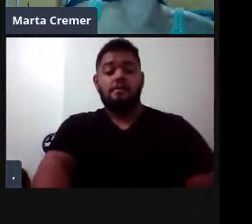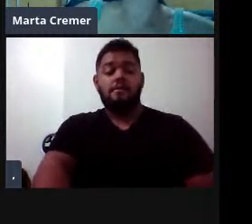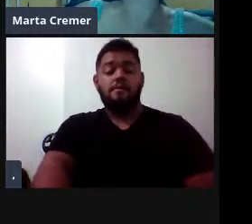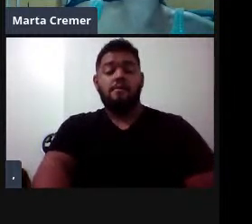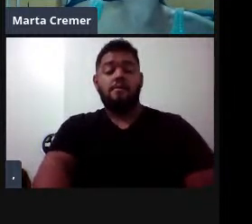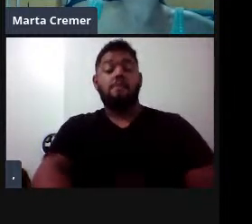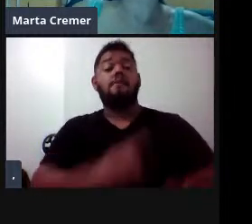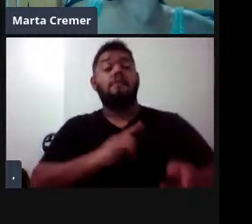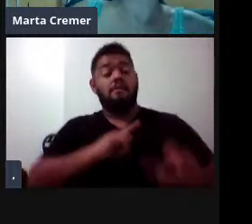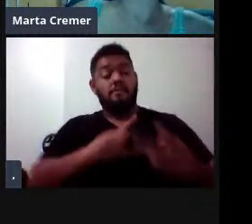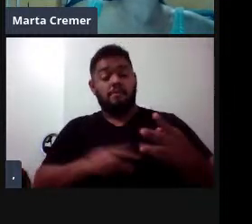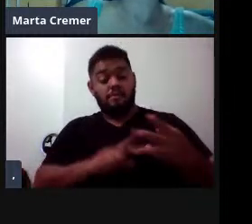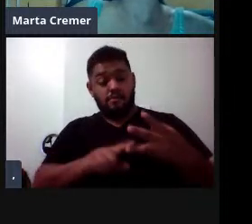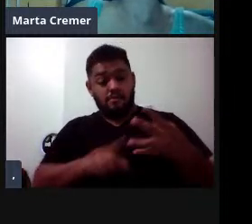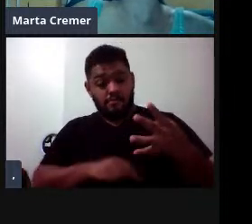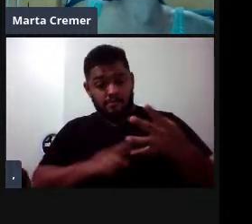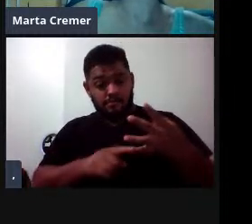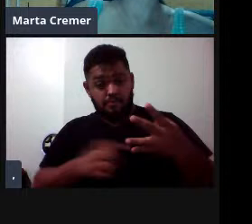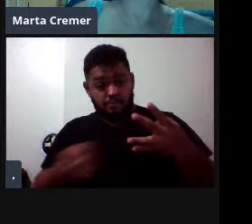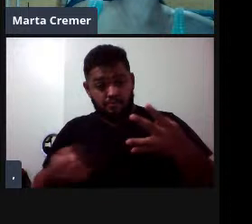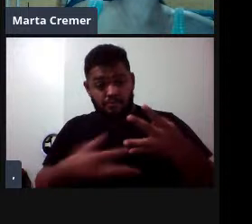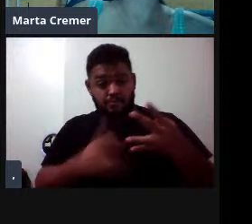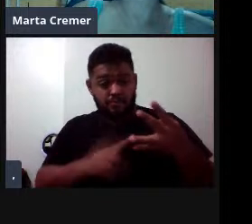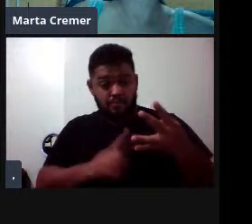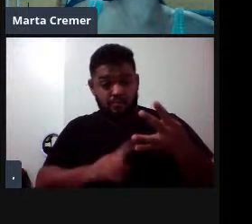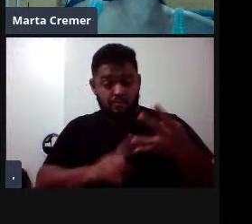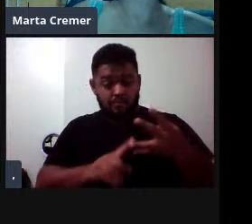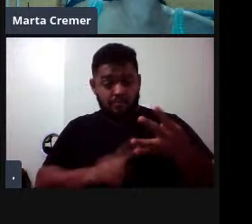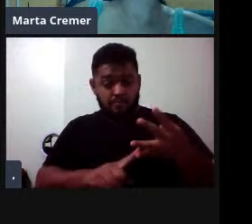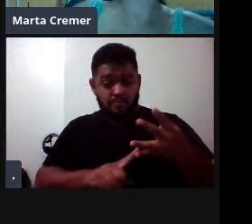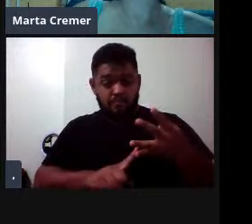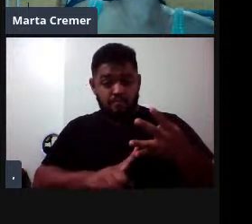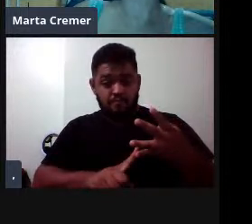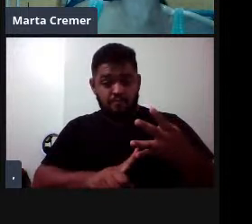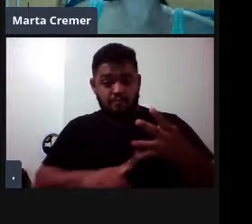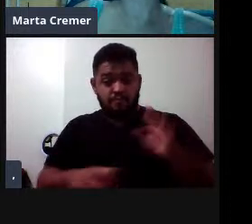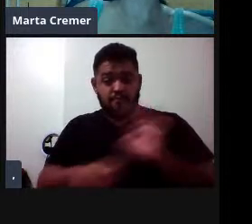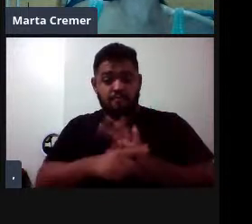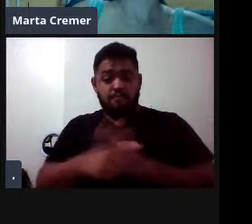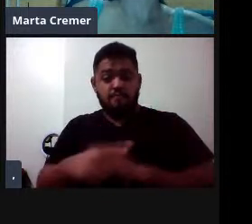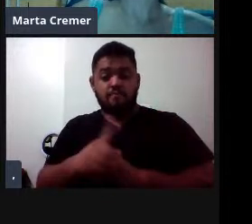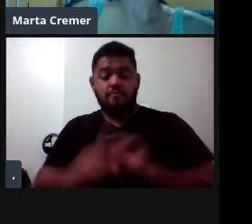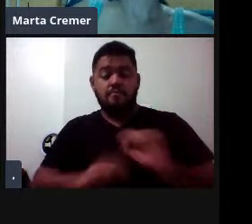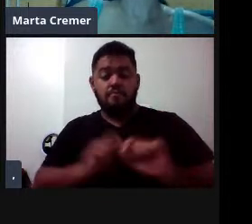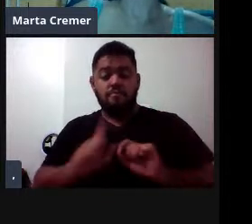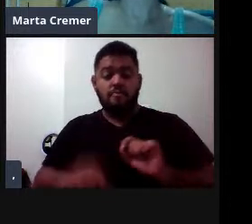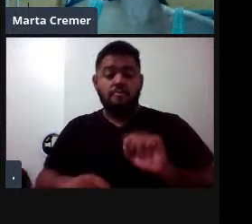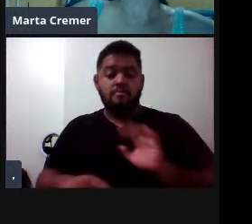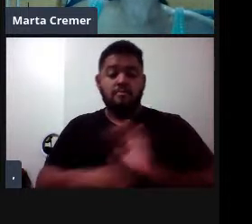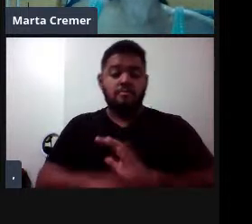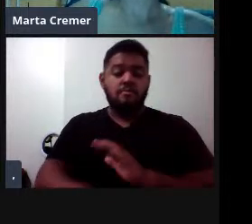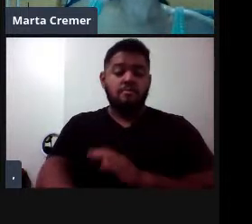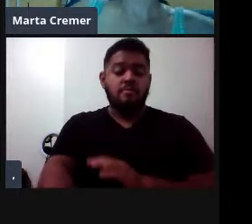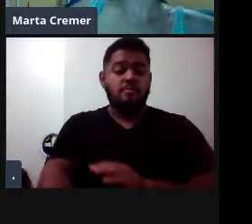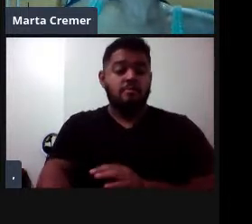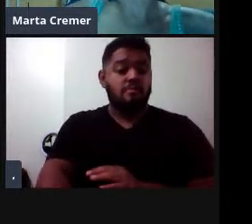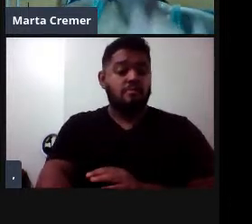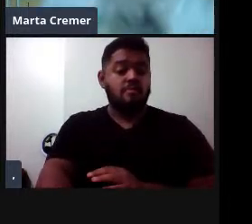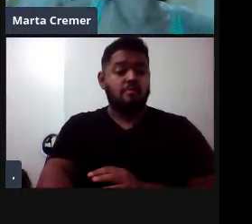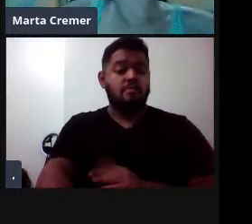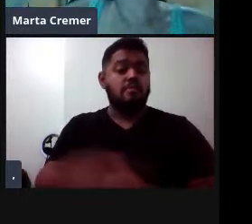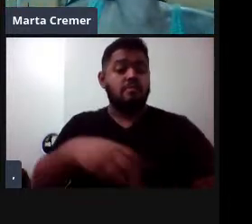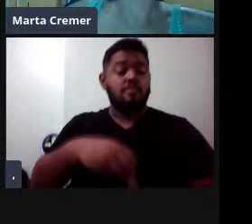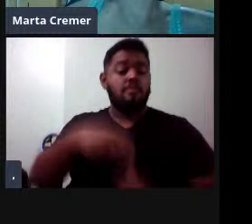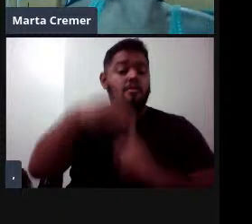recentemente, família Lipotide, do Beijo, e a família Pontoporide, que é a da Toninha, que é a única, dentro